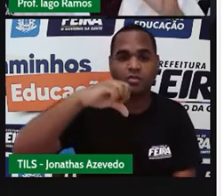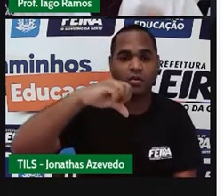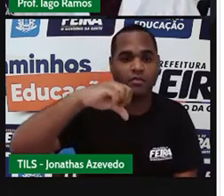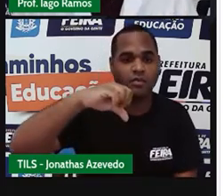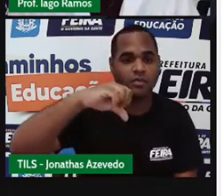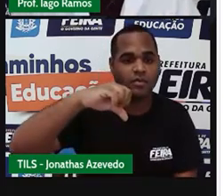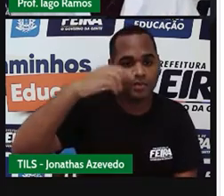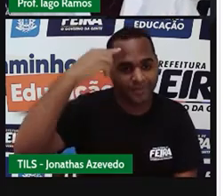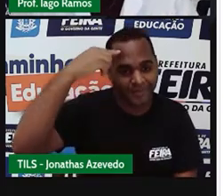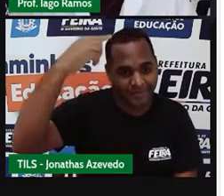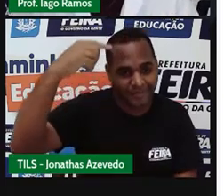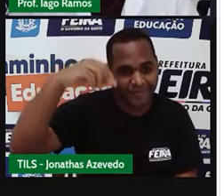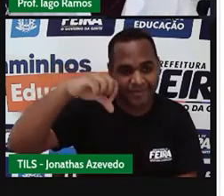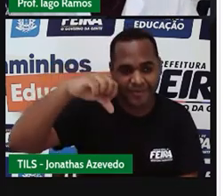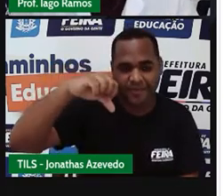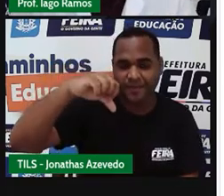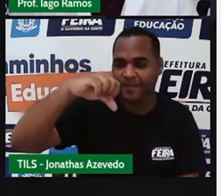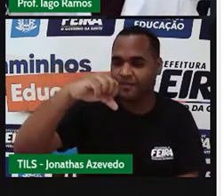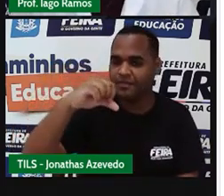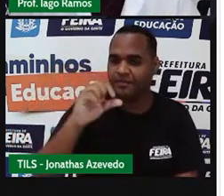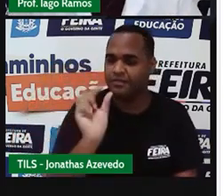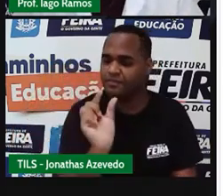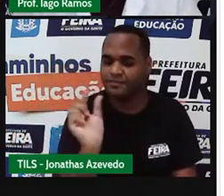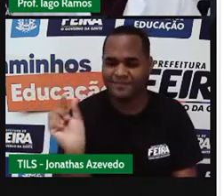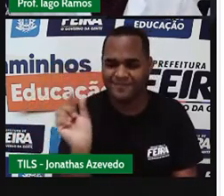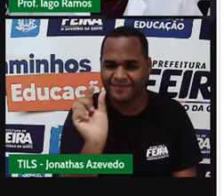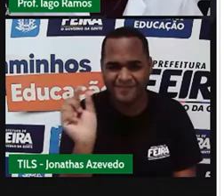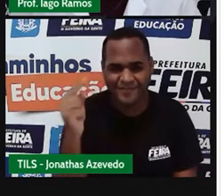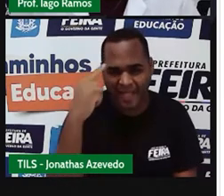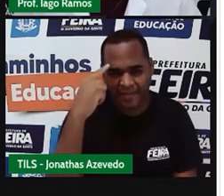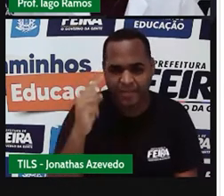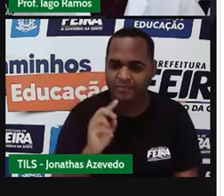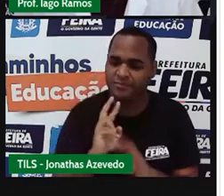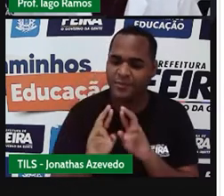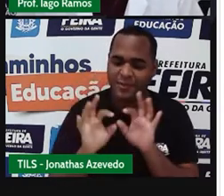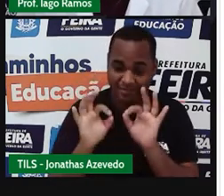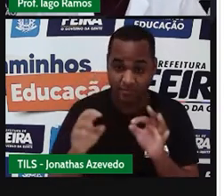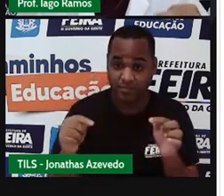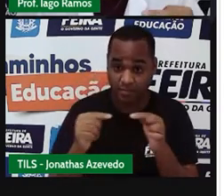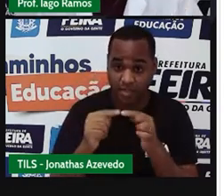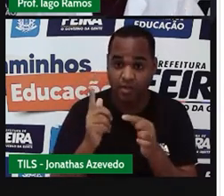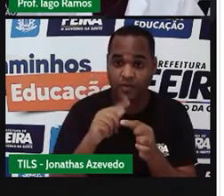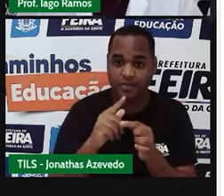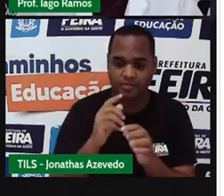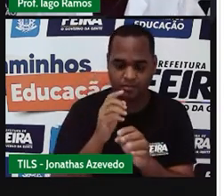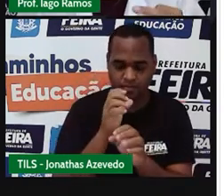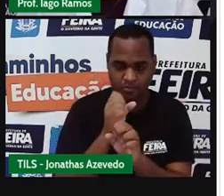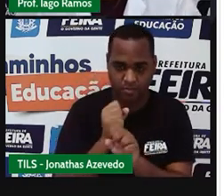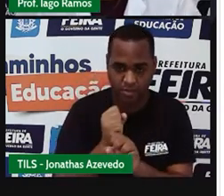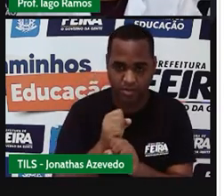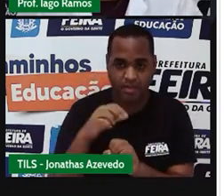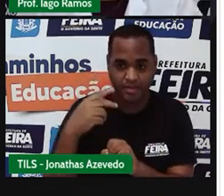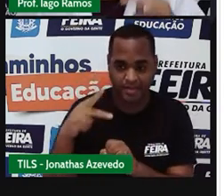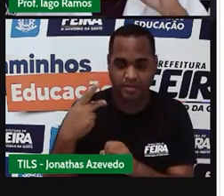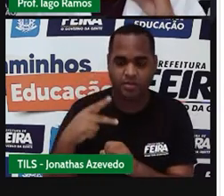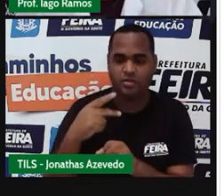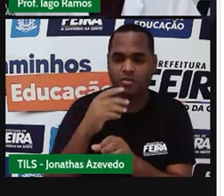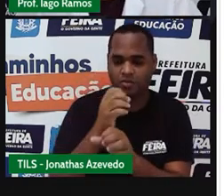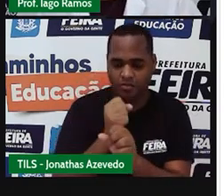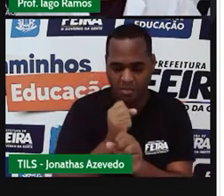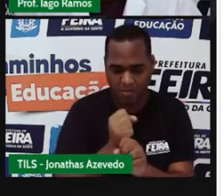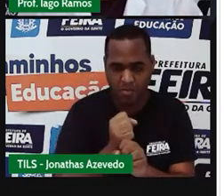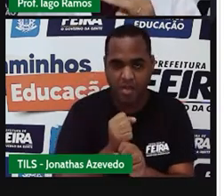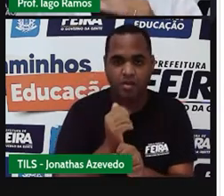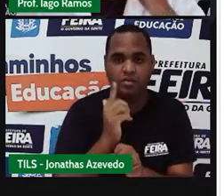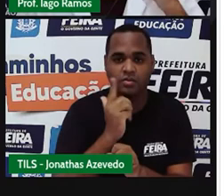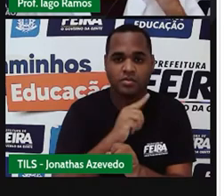Se você pegar os algarismos dos resultados da tabuada de 9 e fizer uma soma, como eu fiz ali